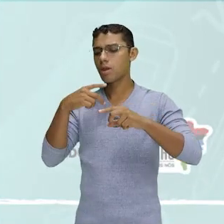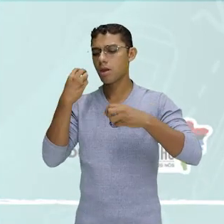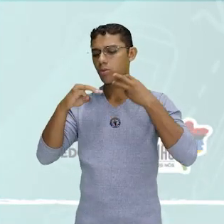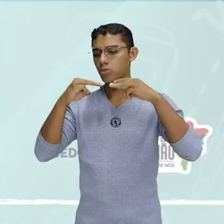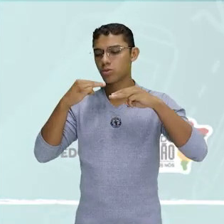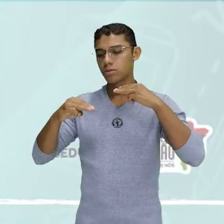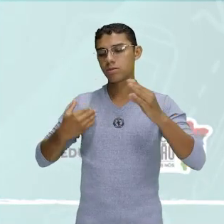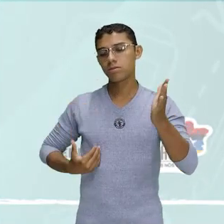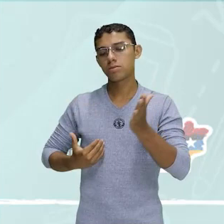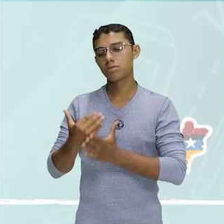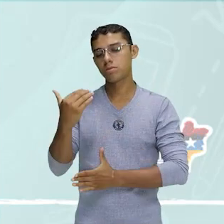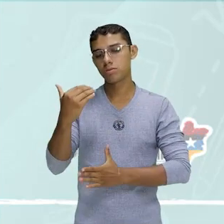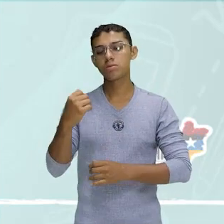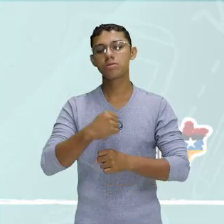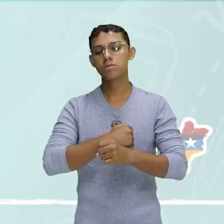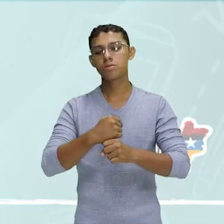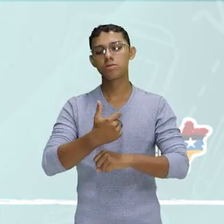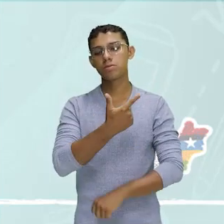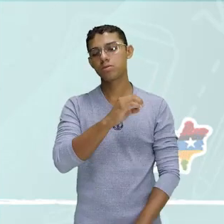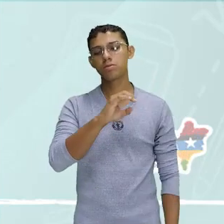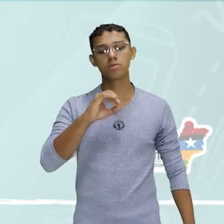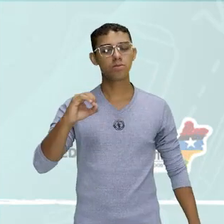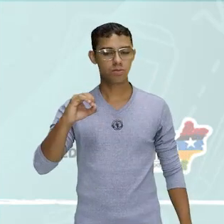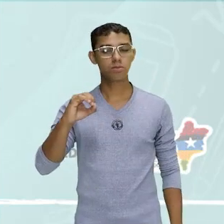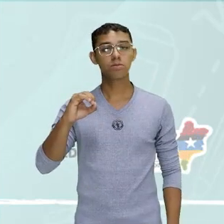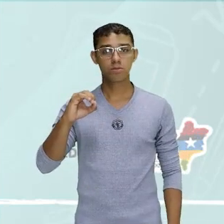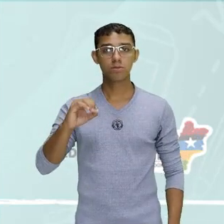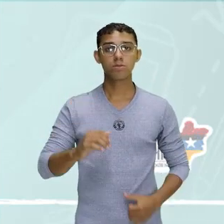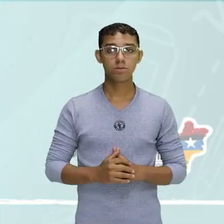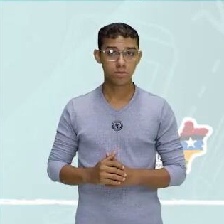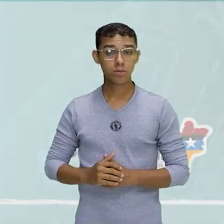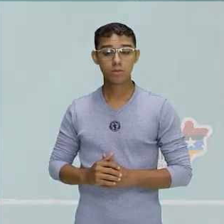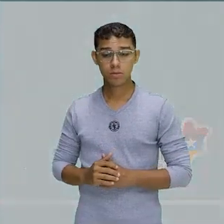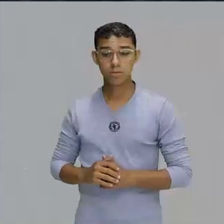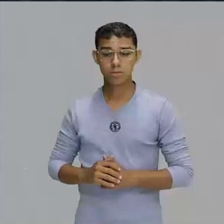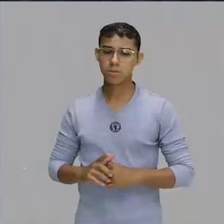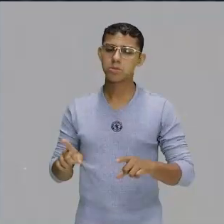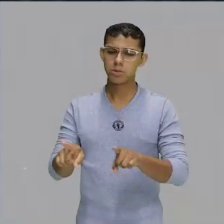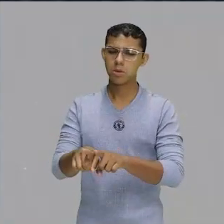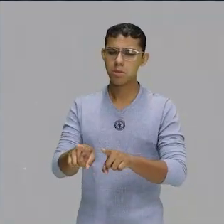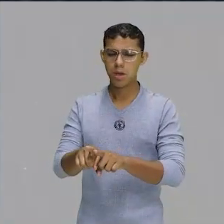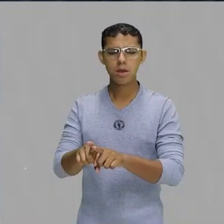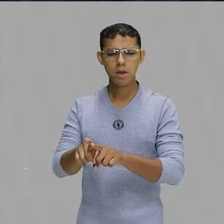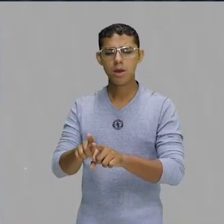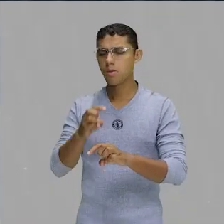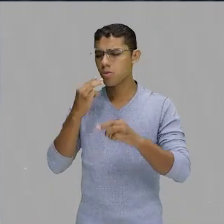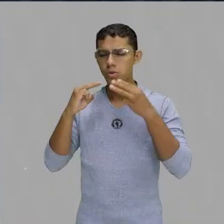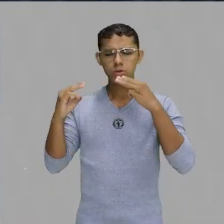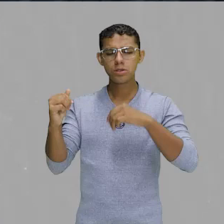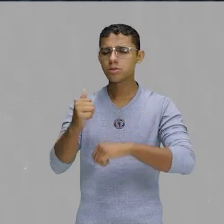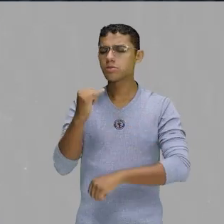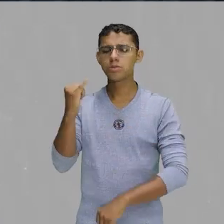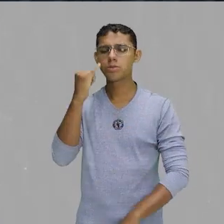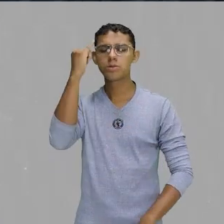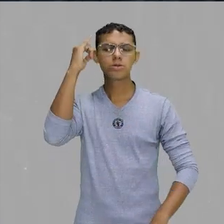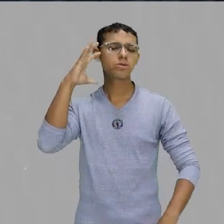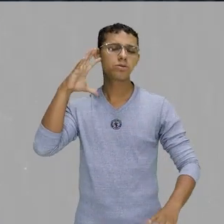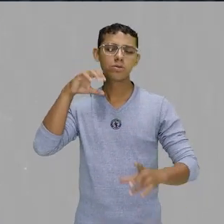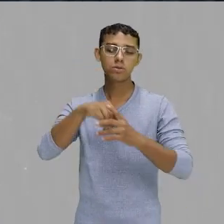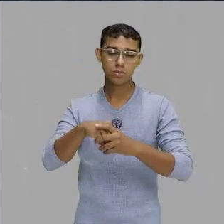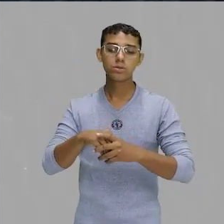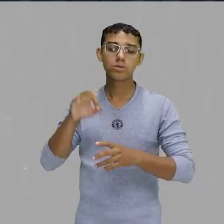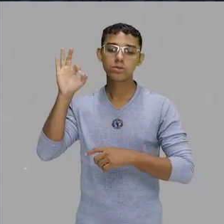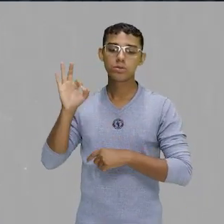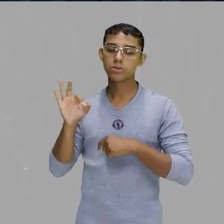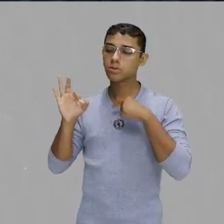inícios dos anos 2000, né? E que são representações importantes no meio e que tem uma porcentagem